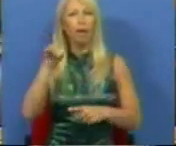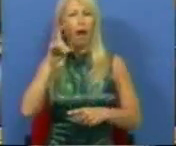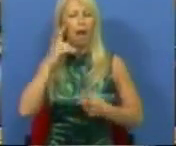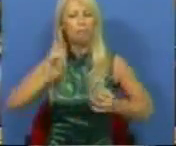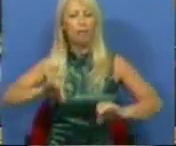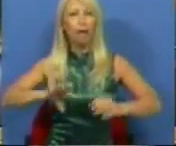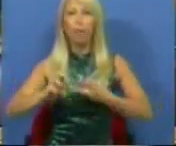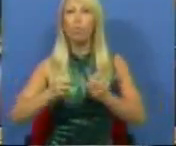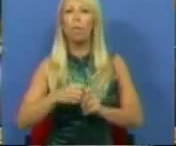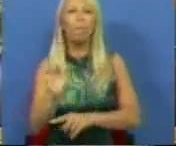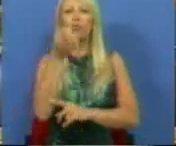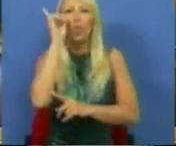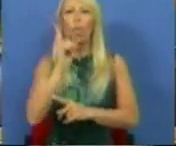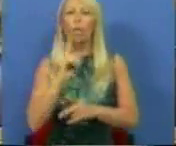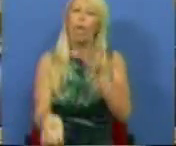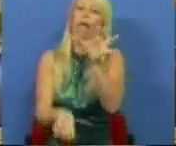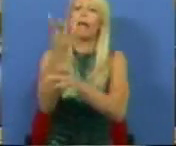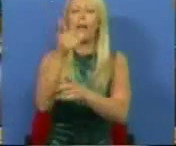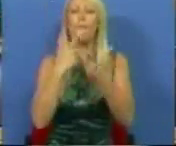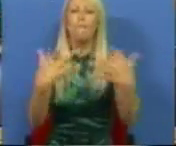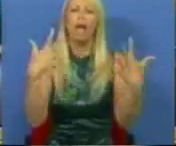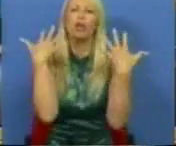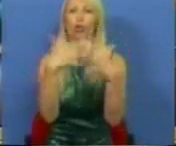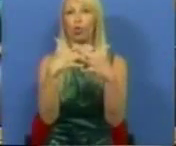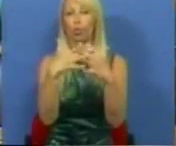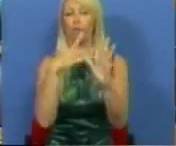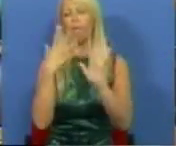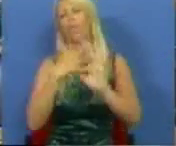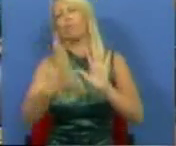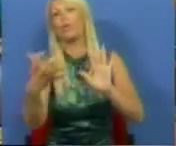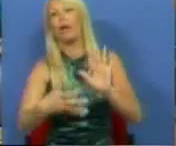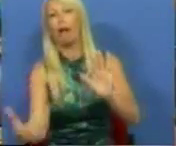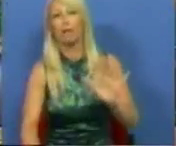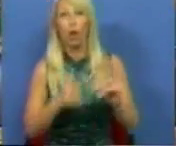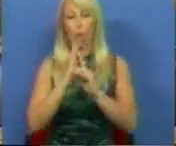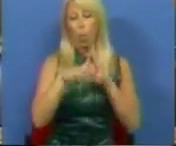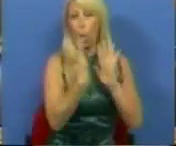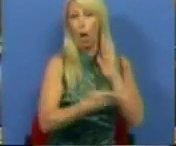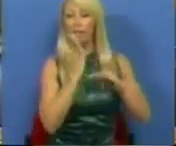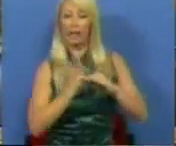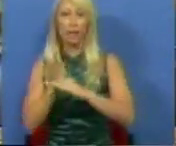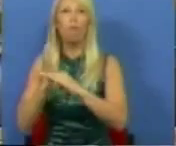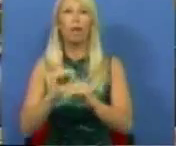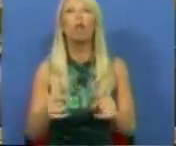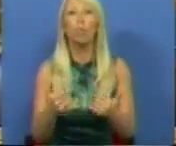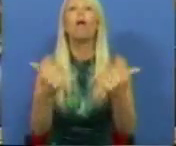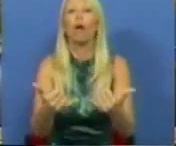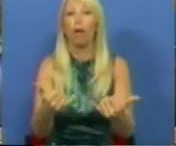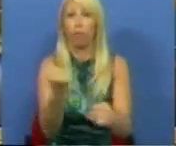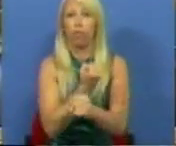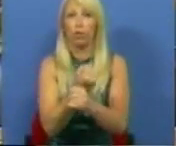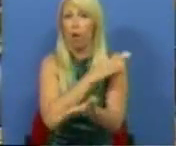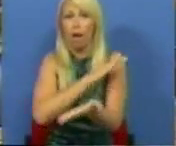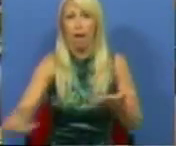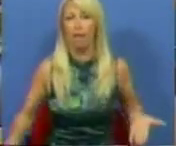não criar mega estruturas burocráticas com os inúmeros quadros intermédios que depois nada funciona. E portanto, aquilo que